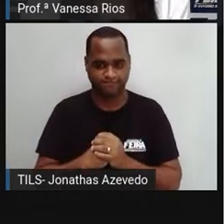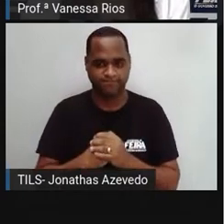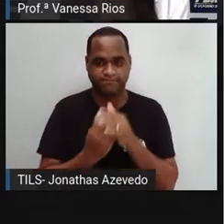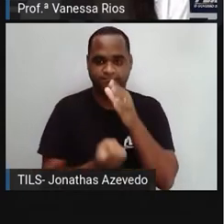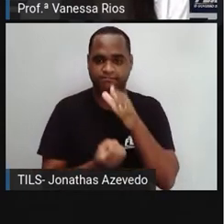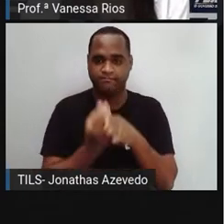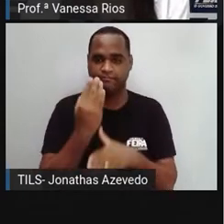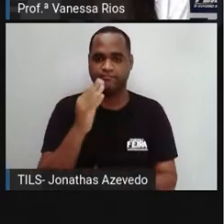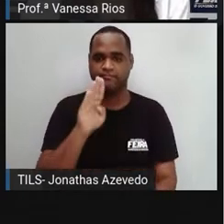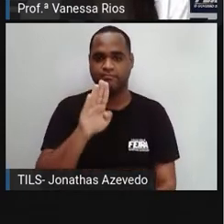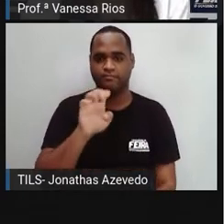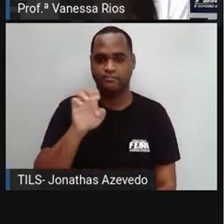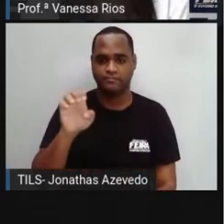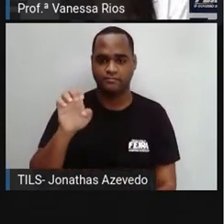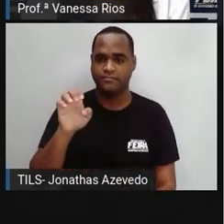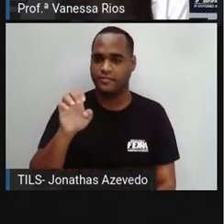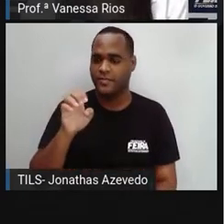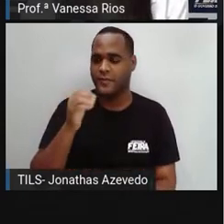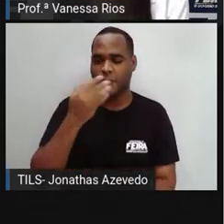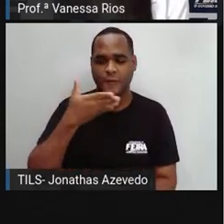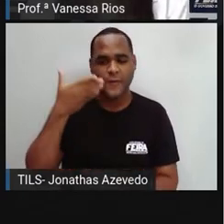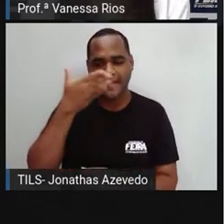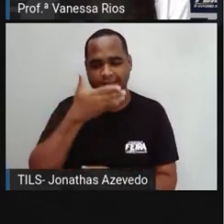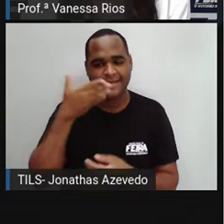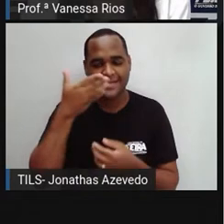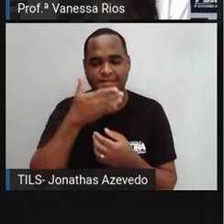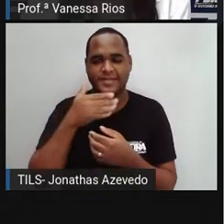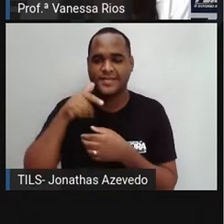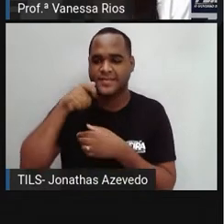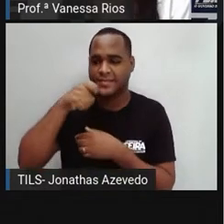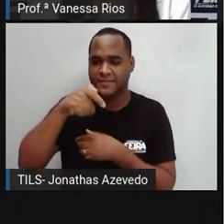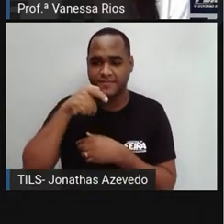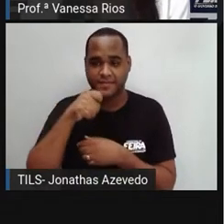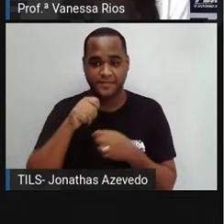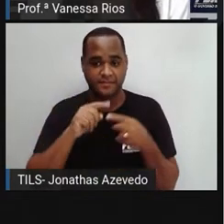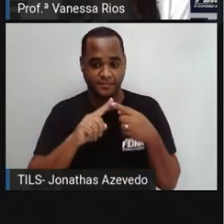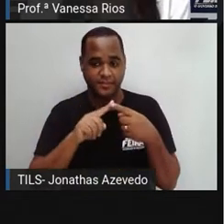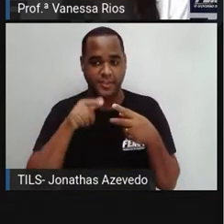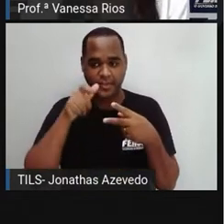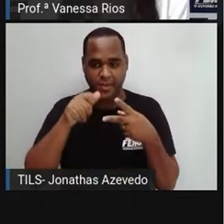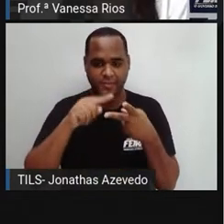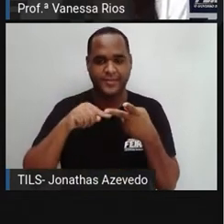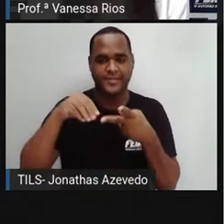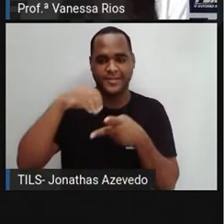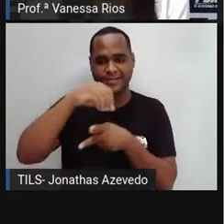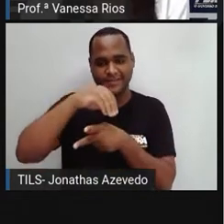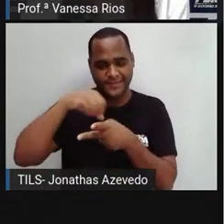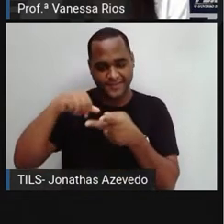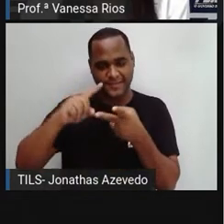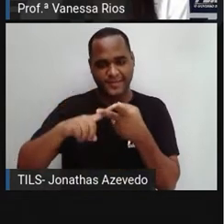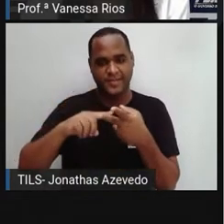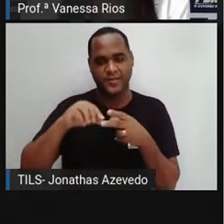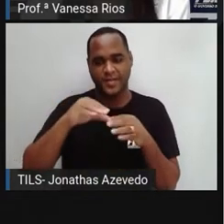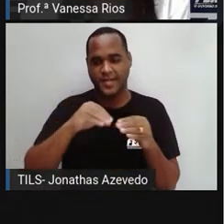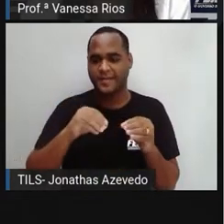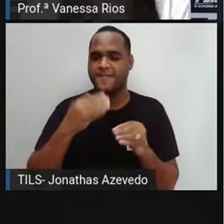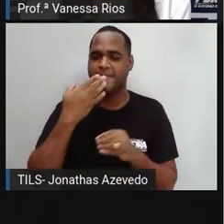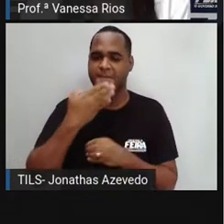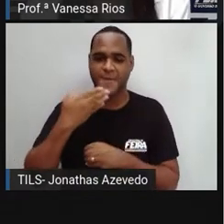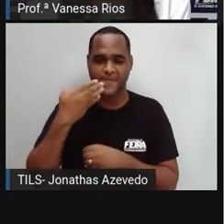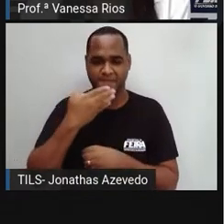B-Sweet Lemonade, um suco que leva limão, linhaça, hortelã e mel.